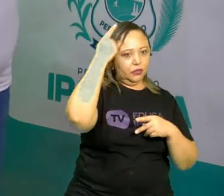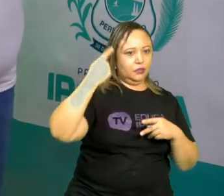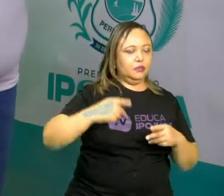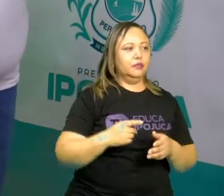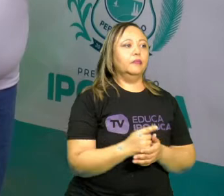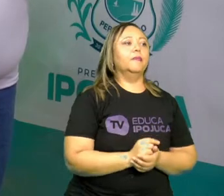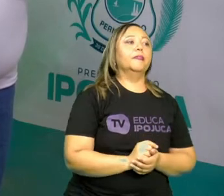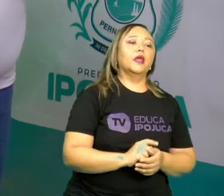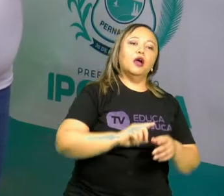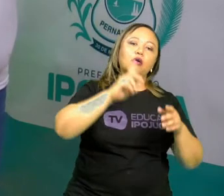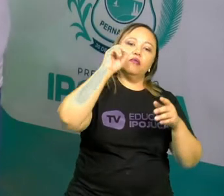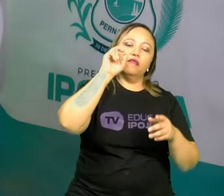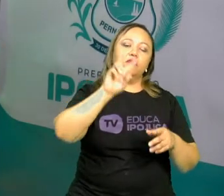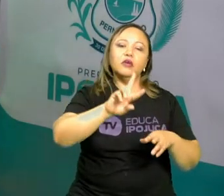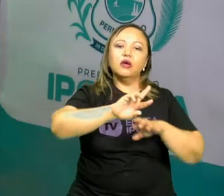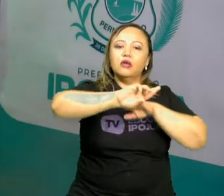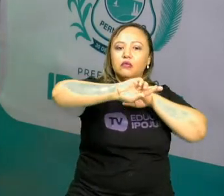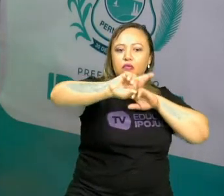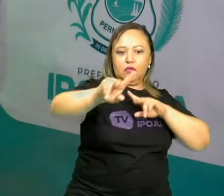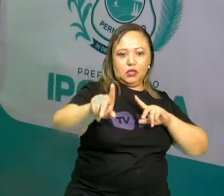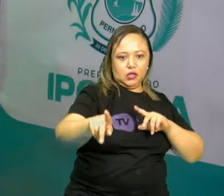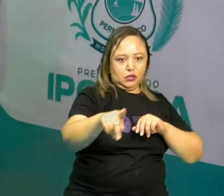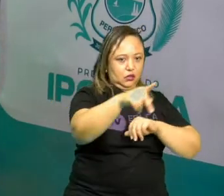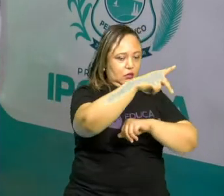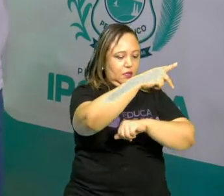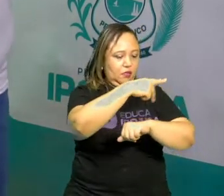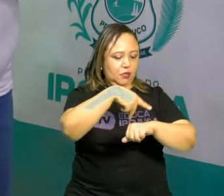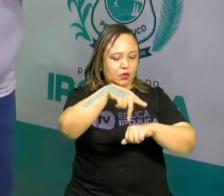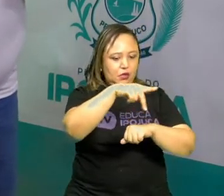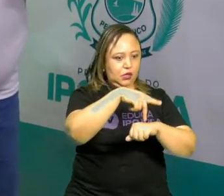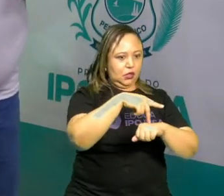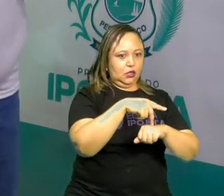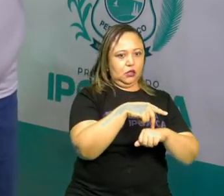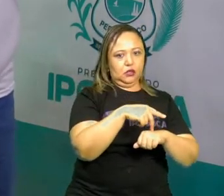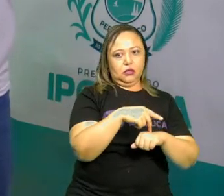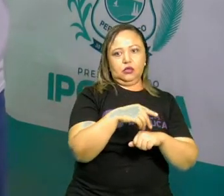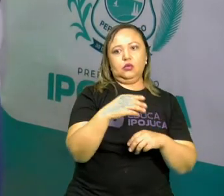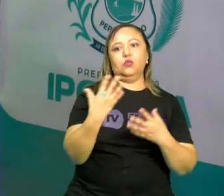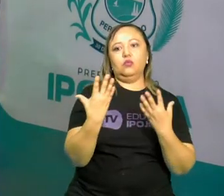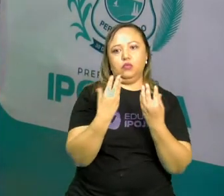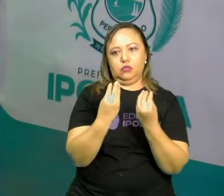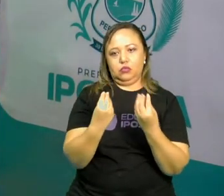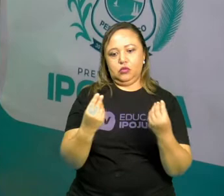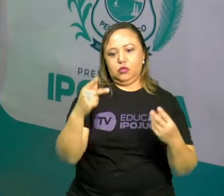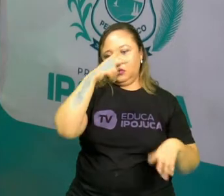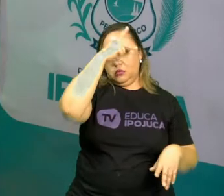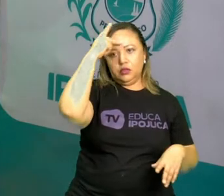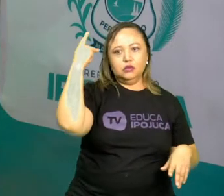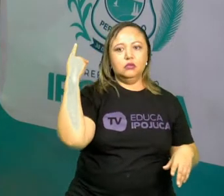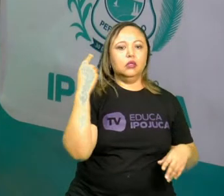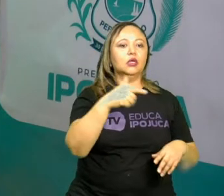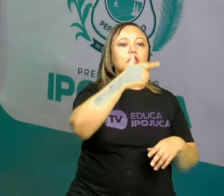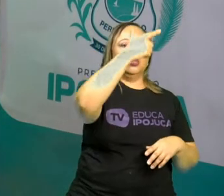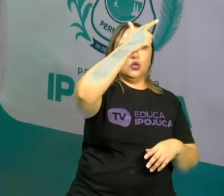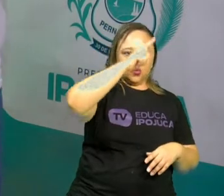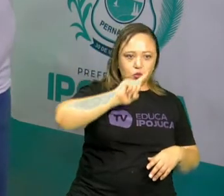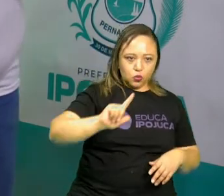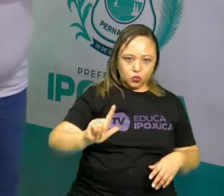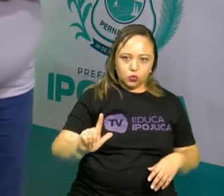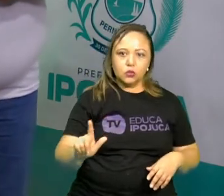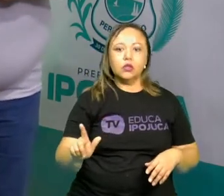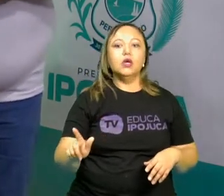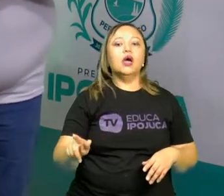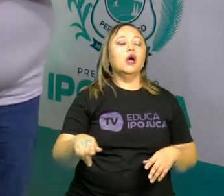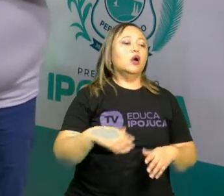Vamos diferenciar agora o que é um país populoso e o que é um país povoado. O